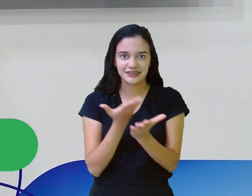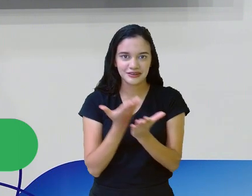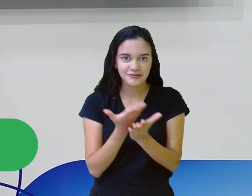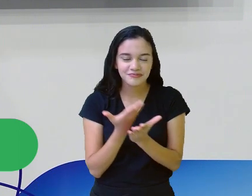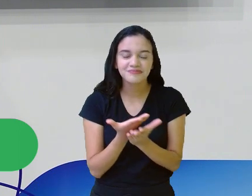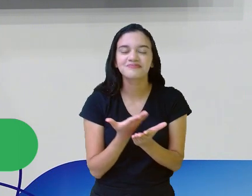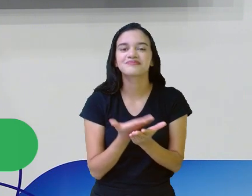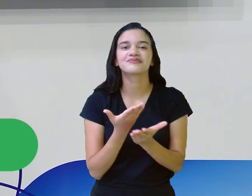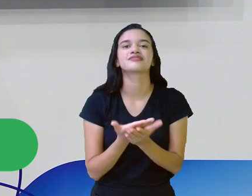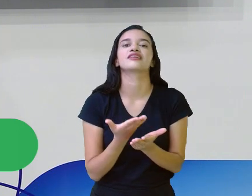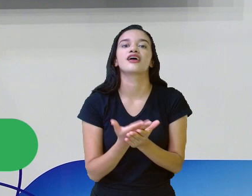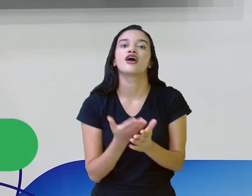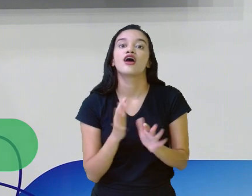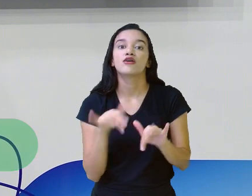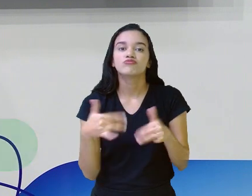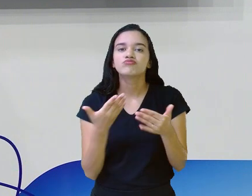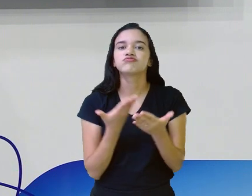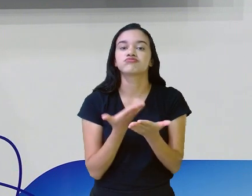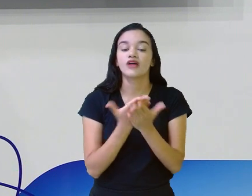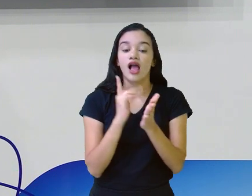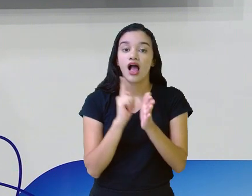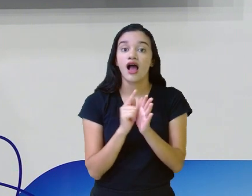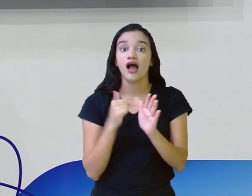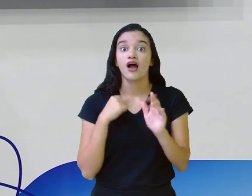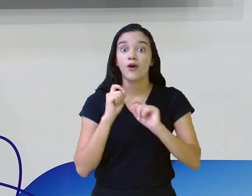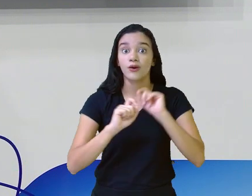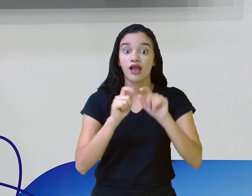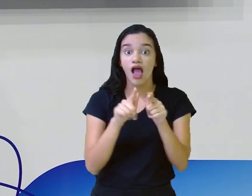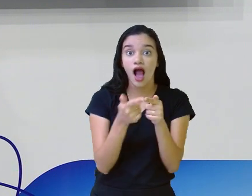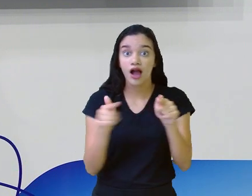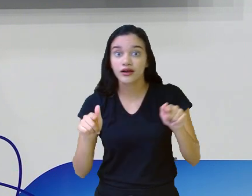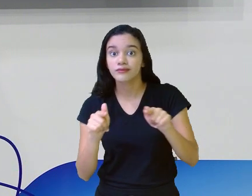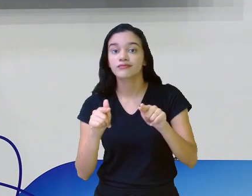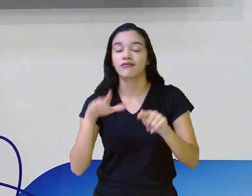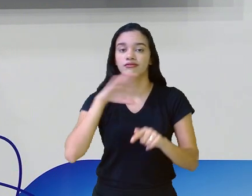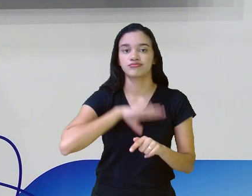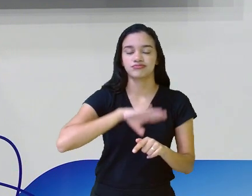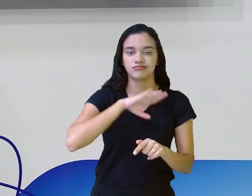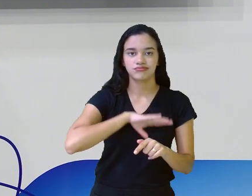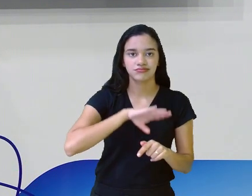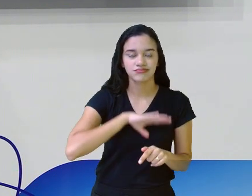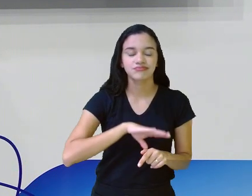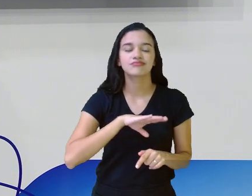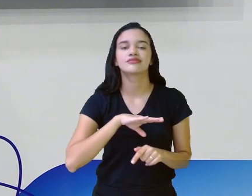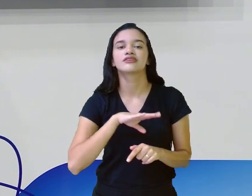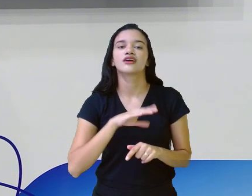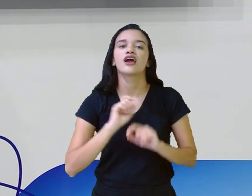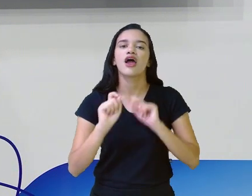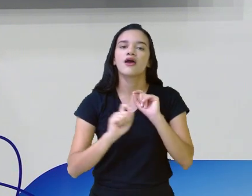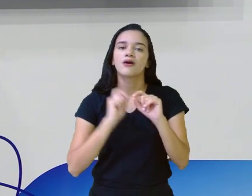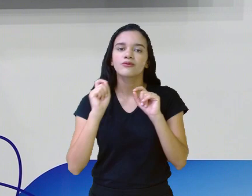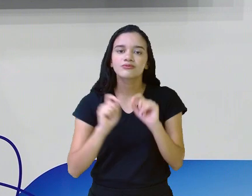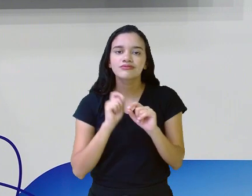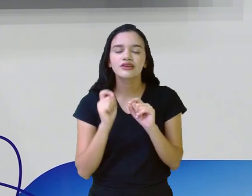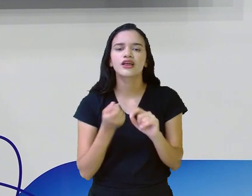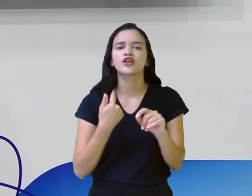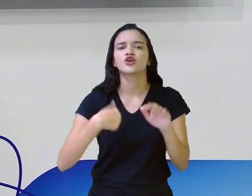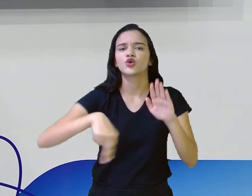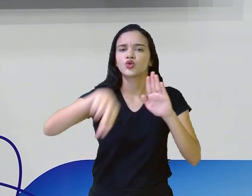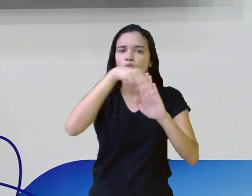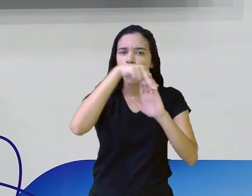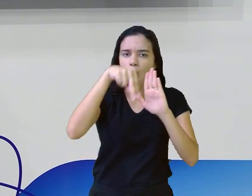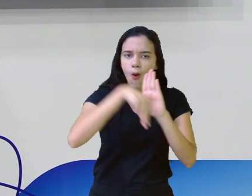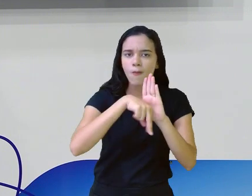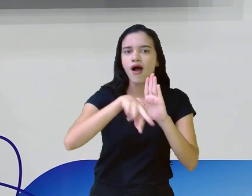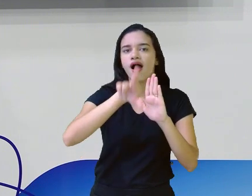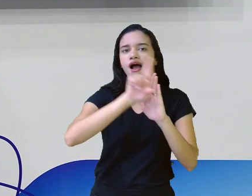um pouco mais a nossa gramática da língua portuguesa, que é tão rica em normas, regras,